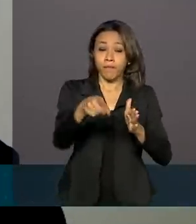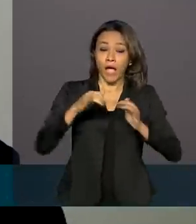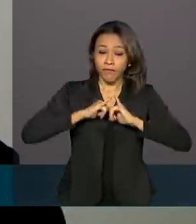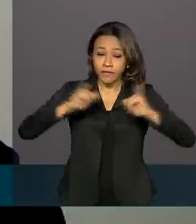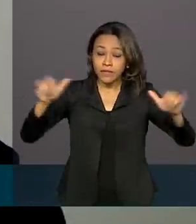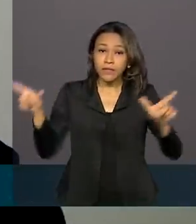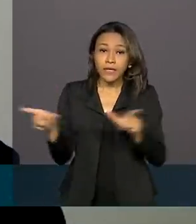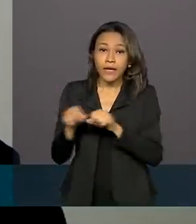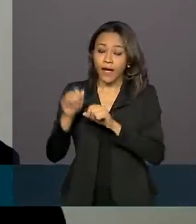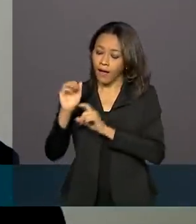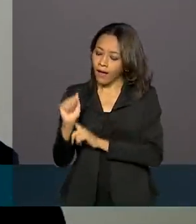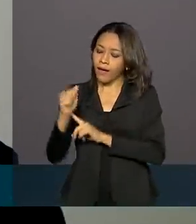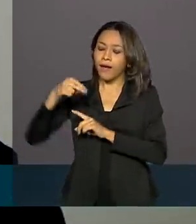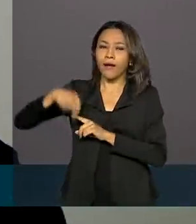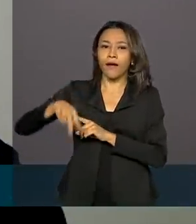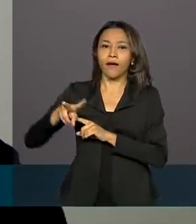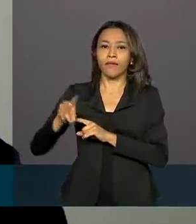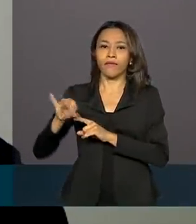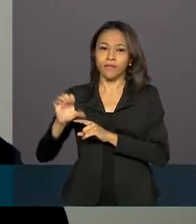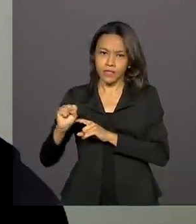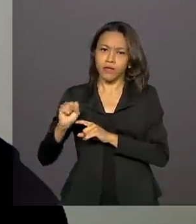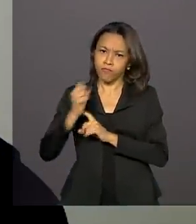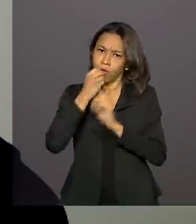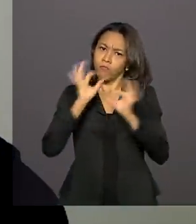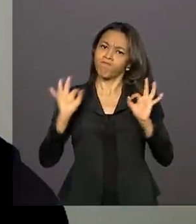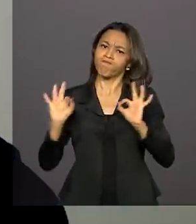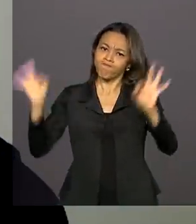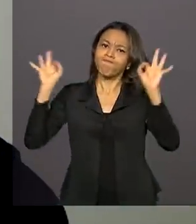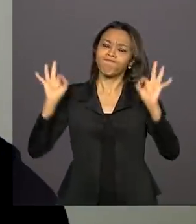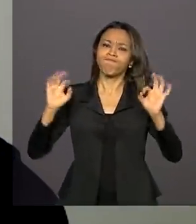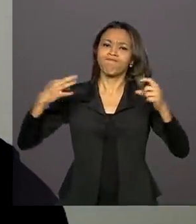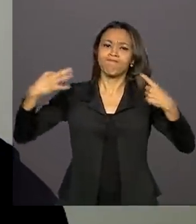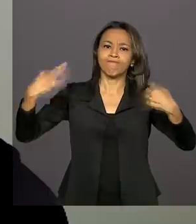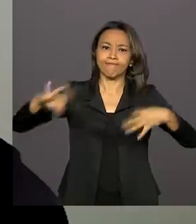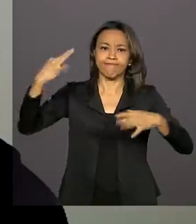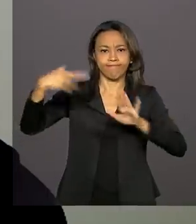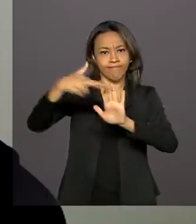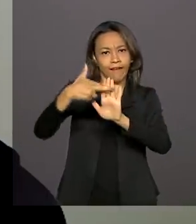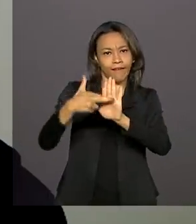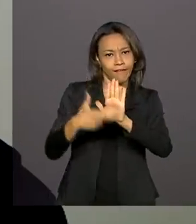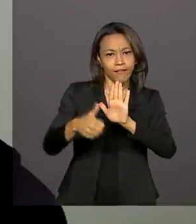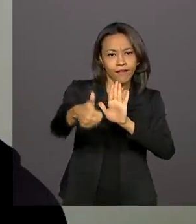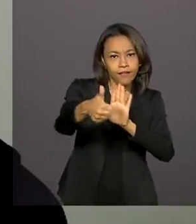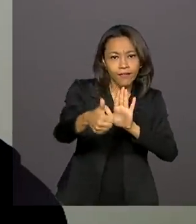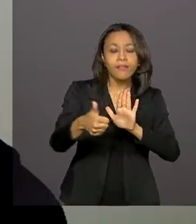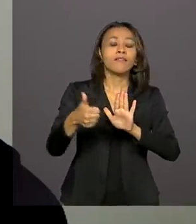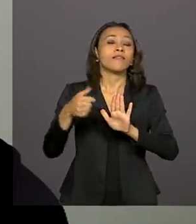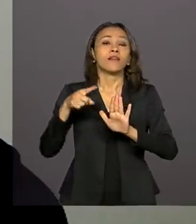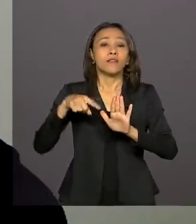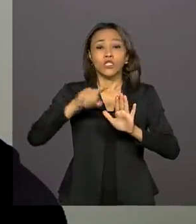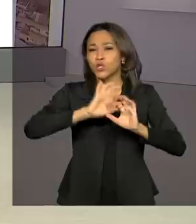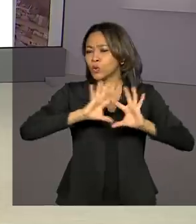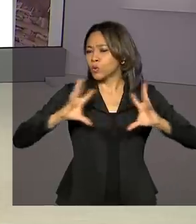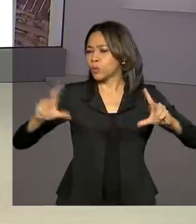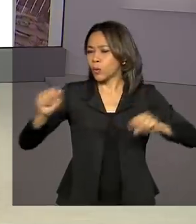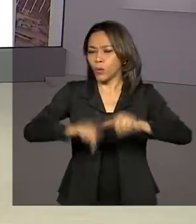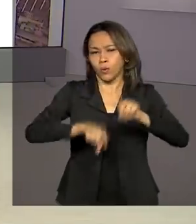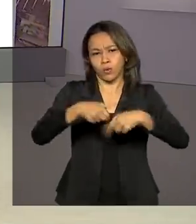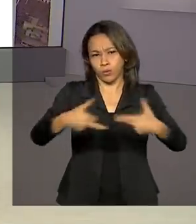considerado adequado e necessário para que fosse viabilizada a adequação à totalidade dos produtos.